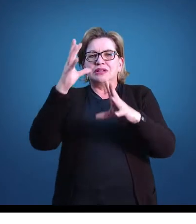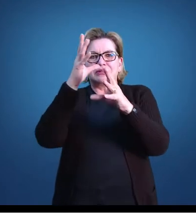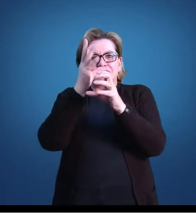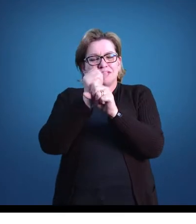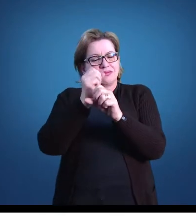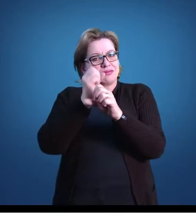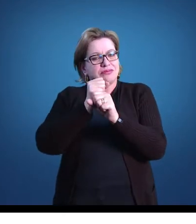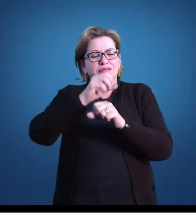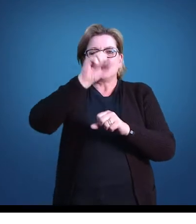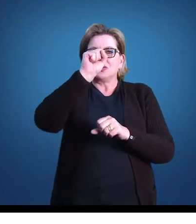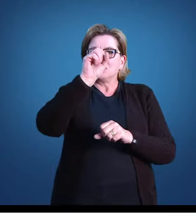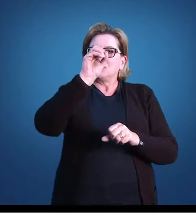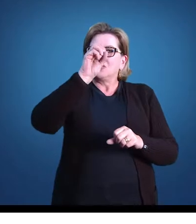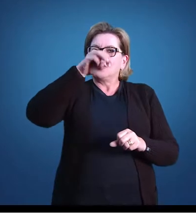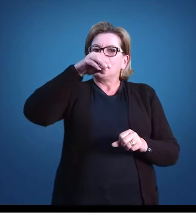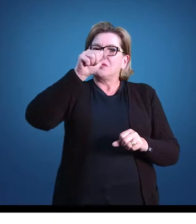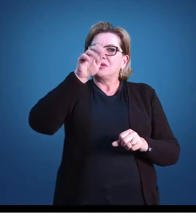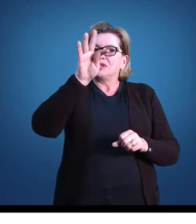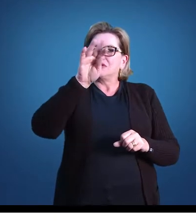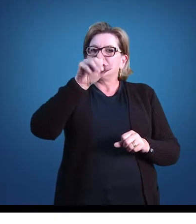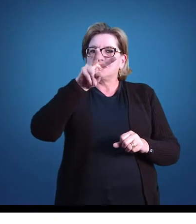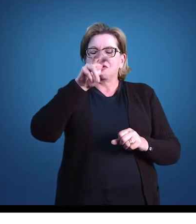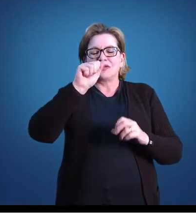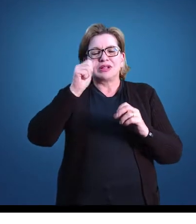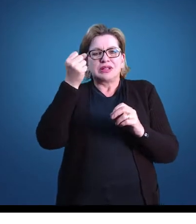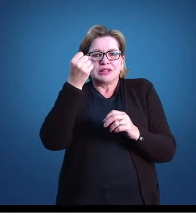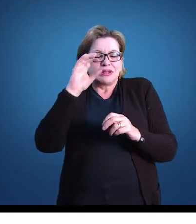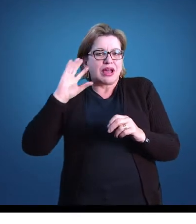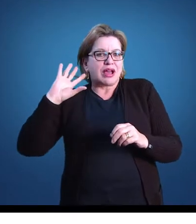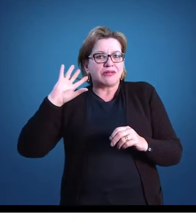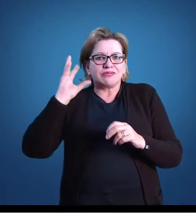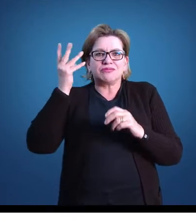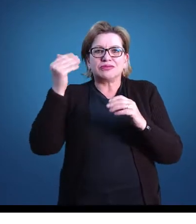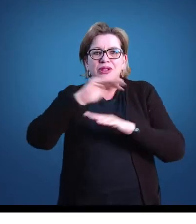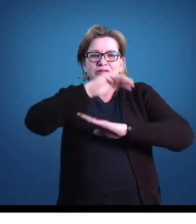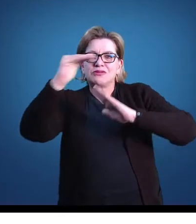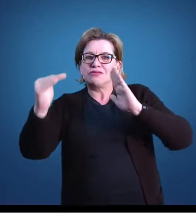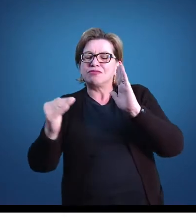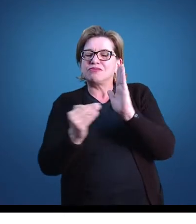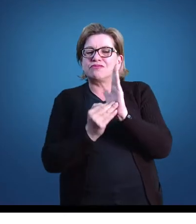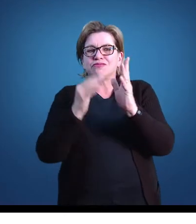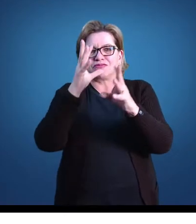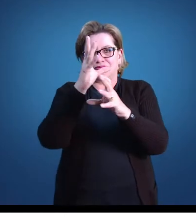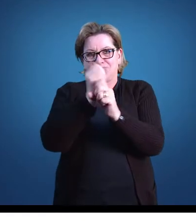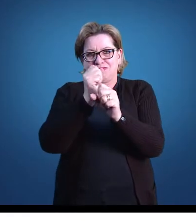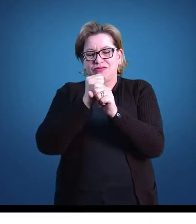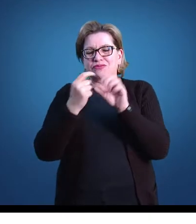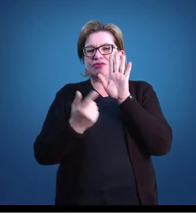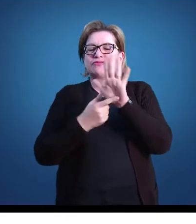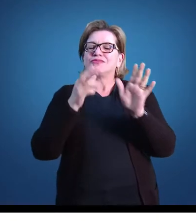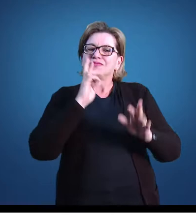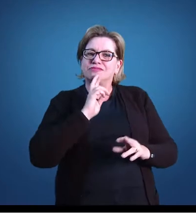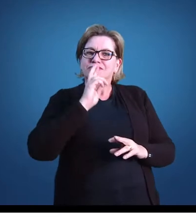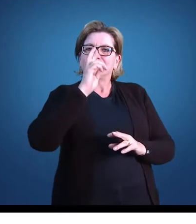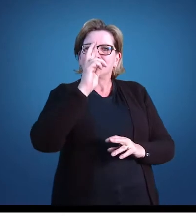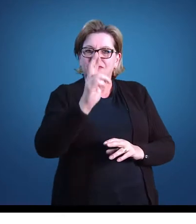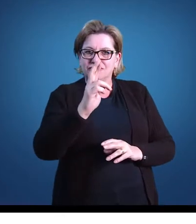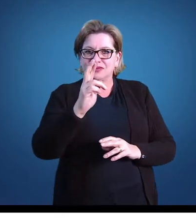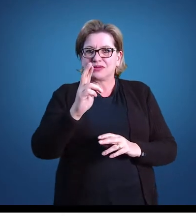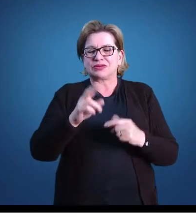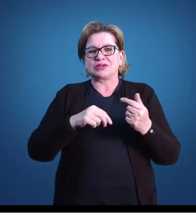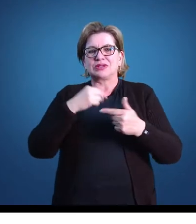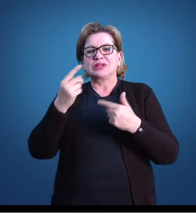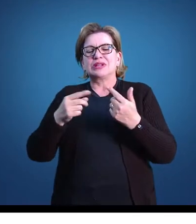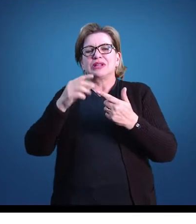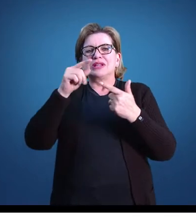quando ela ocorre somente no final do processo, ou seja, quando a ênfase está nos resultados. A avaliação